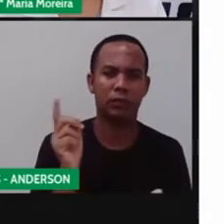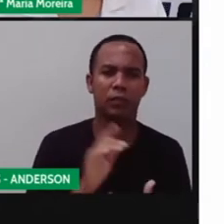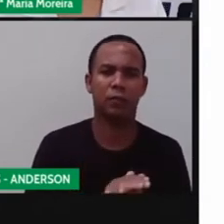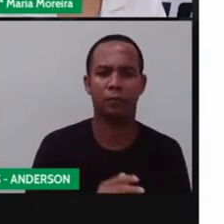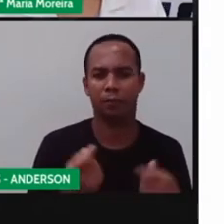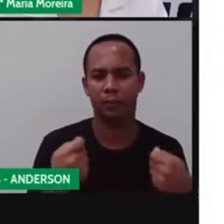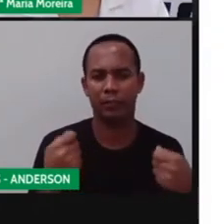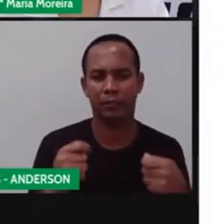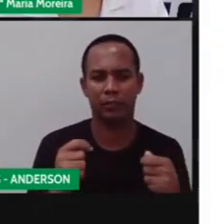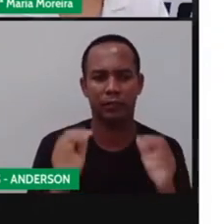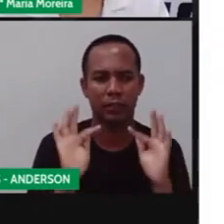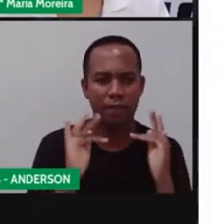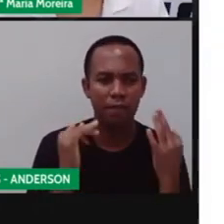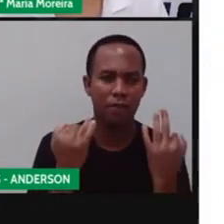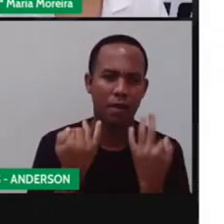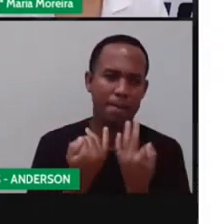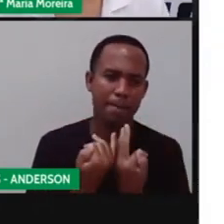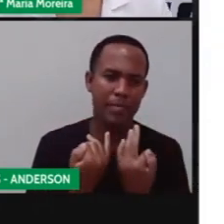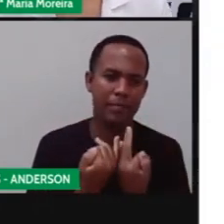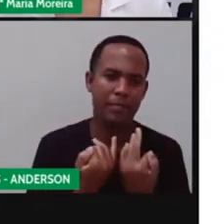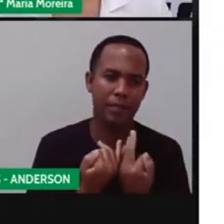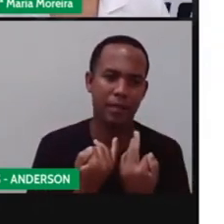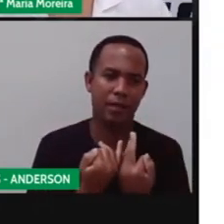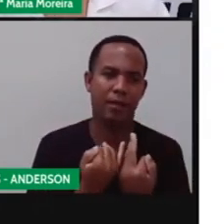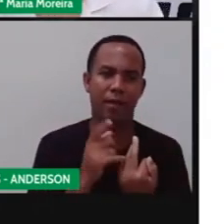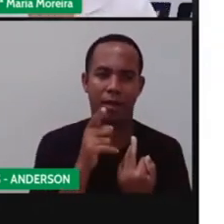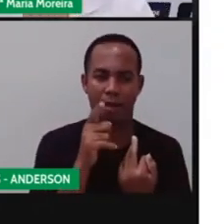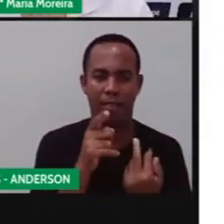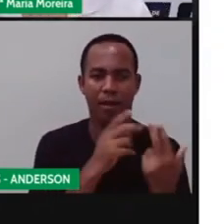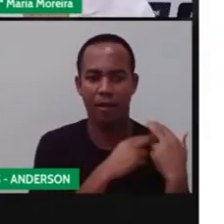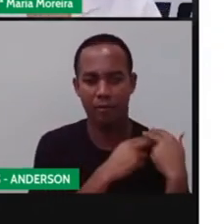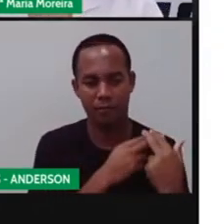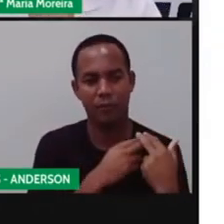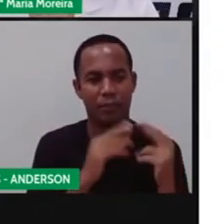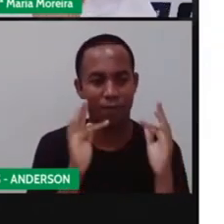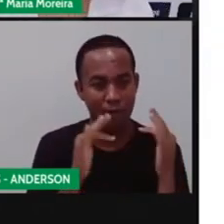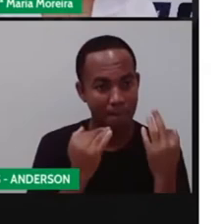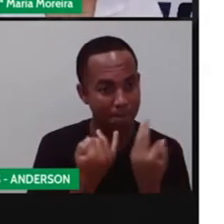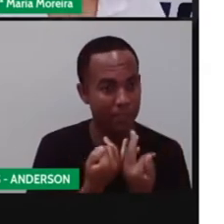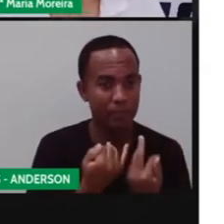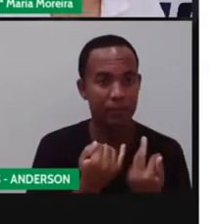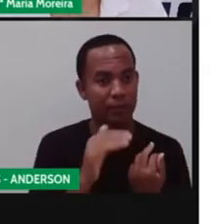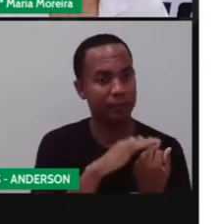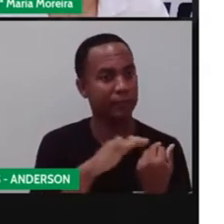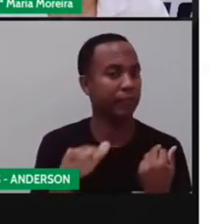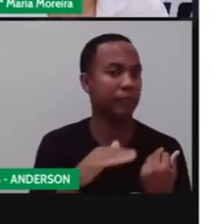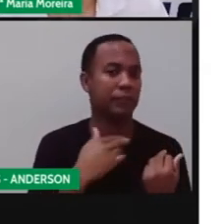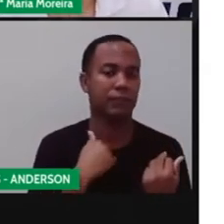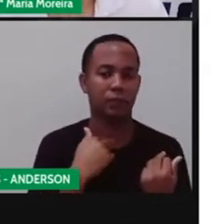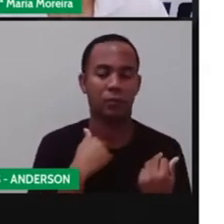precisa, né? De uma orientação de um adulto. Então, essas propagandas serão proibidas.